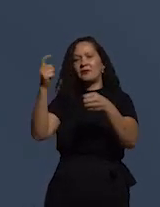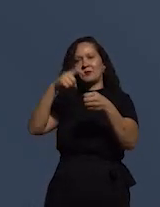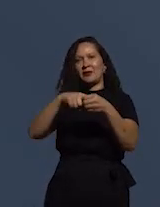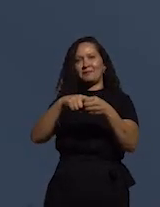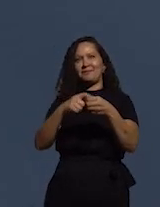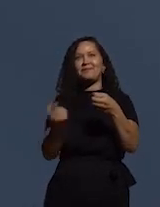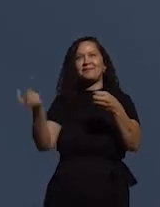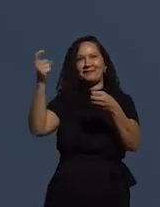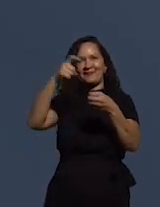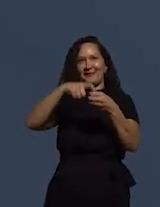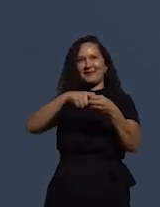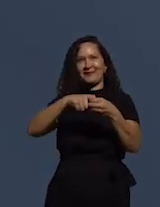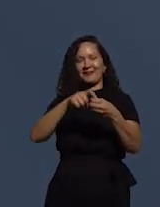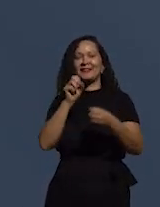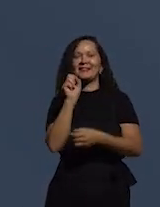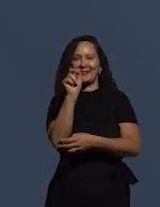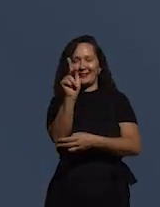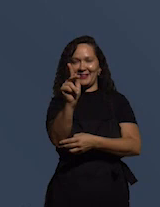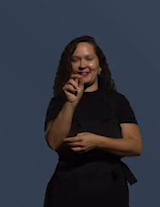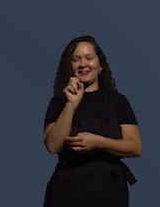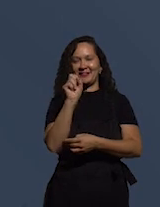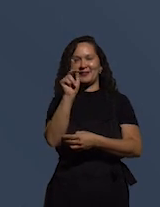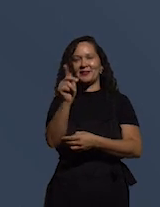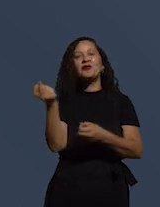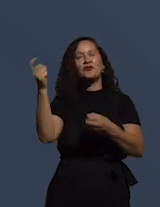voltou. Voltou.